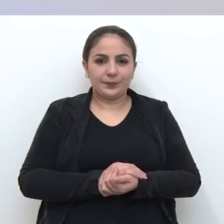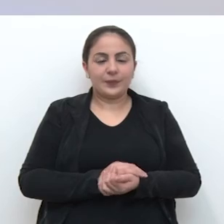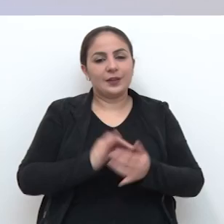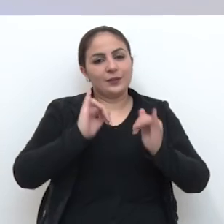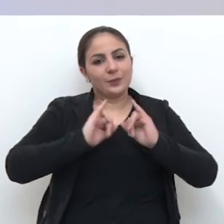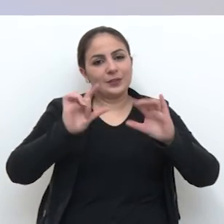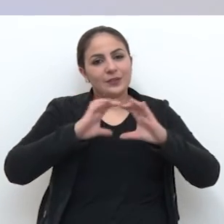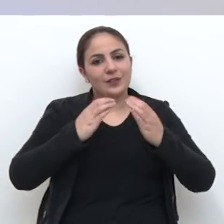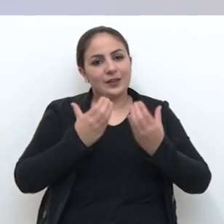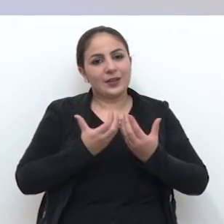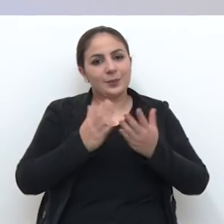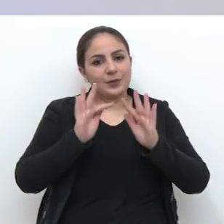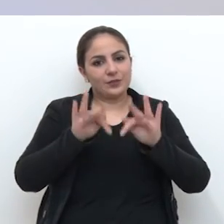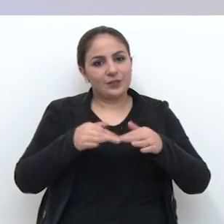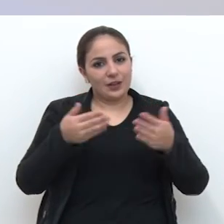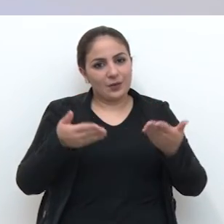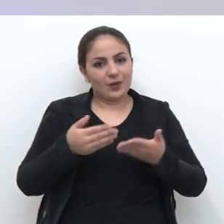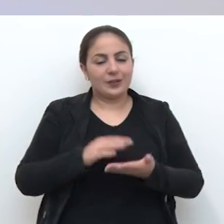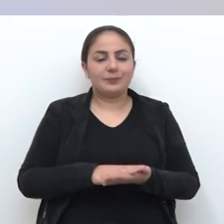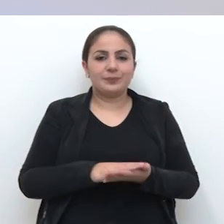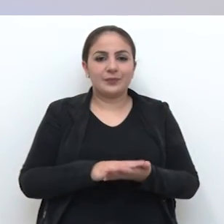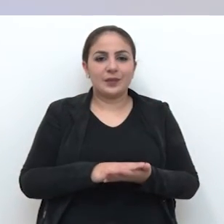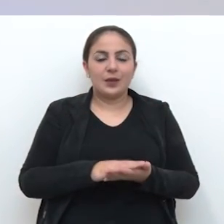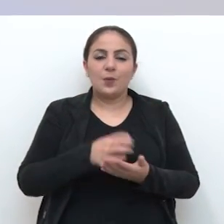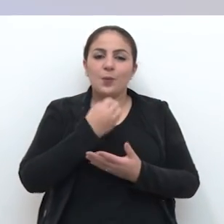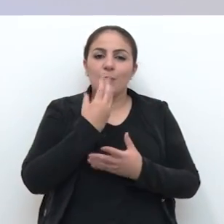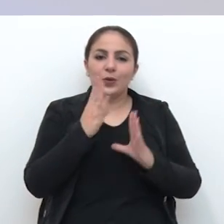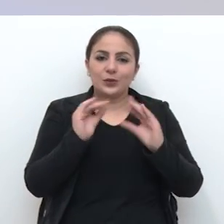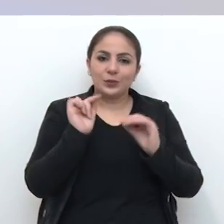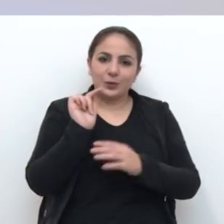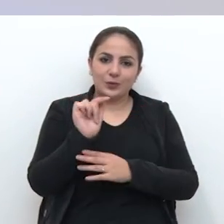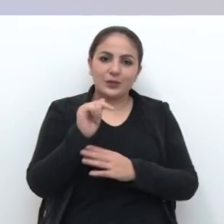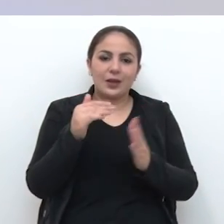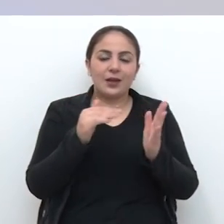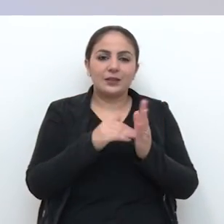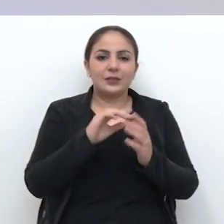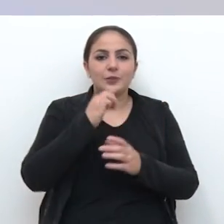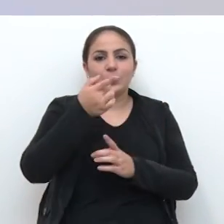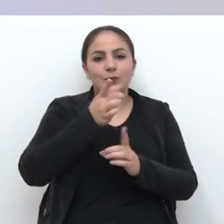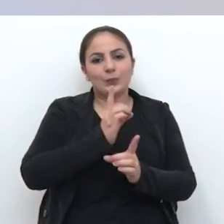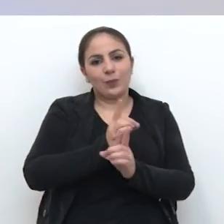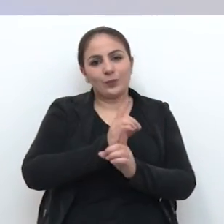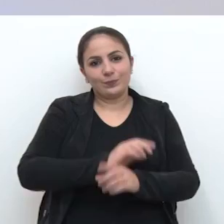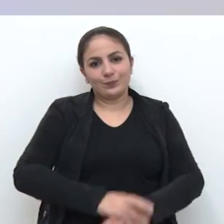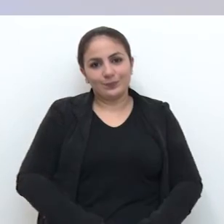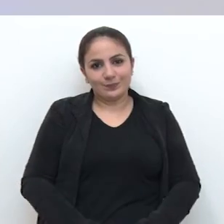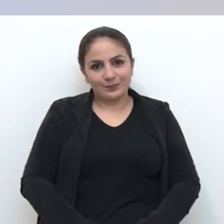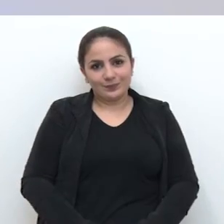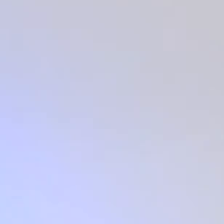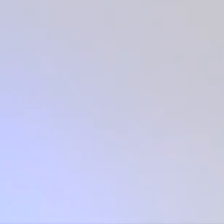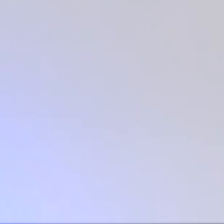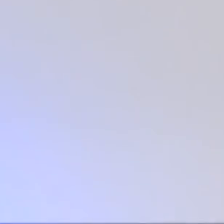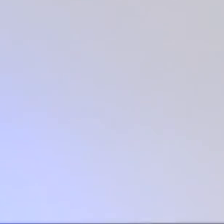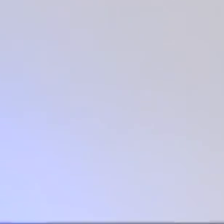E o Jornal da Câmara de hoje termina aqui. Uma boa noite para você e até a nossa próxima edição.